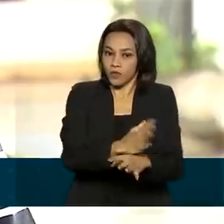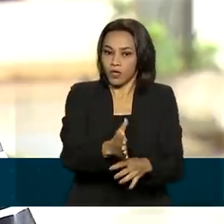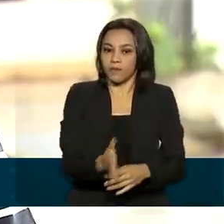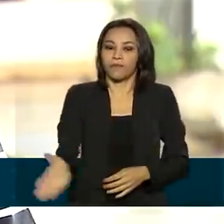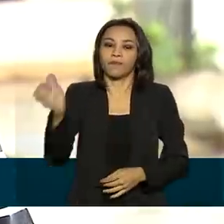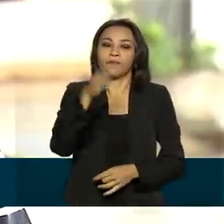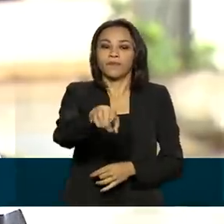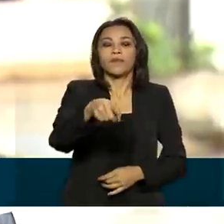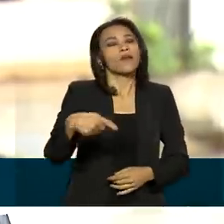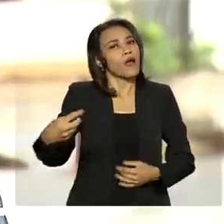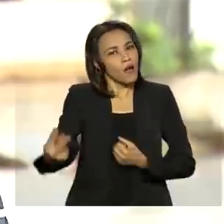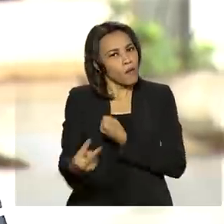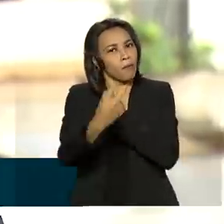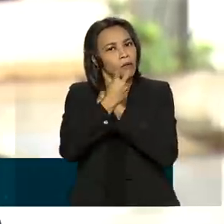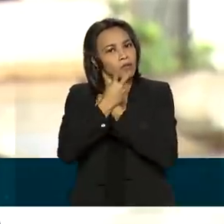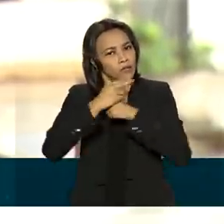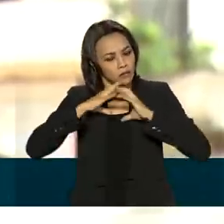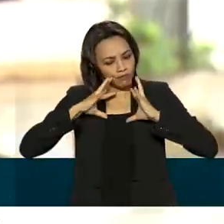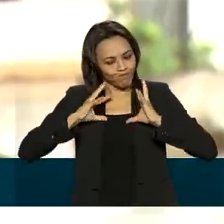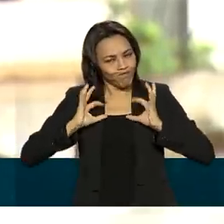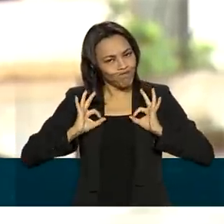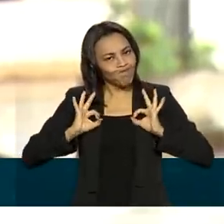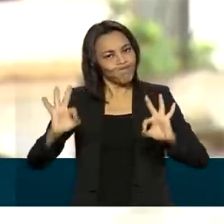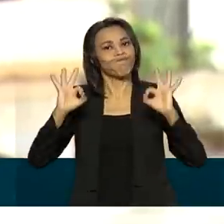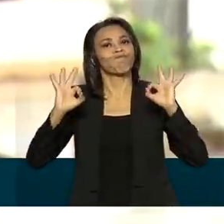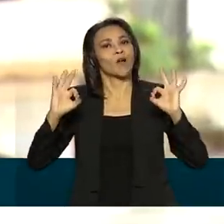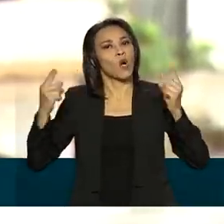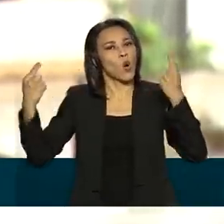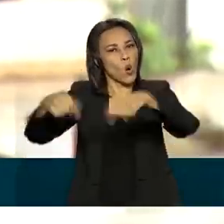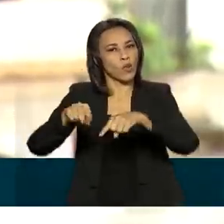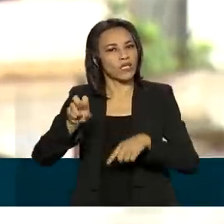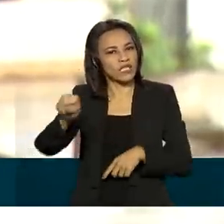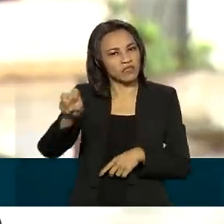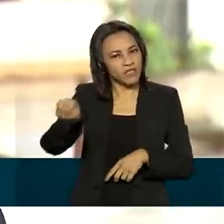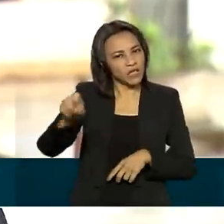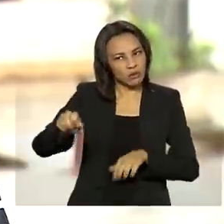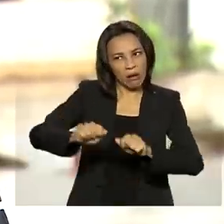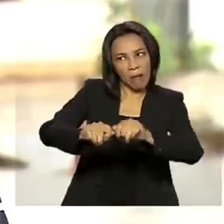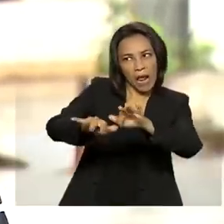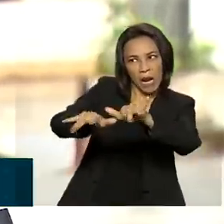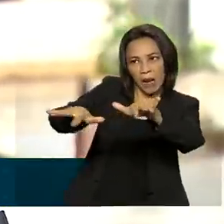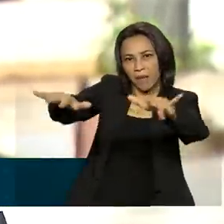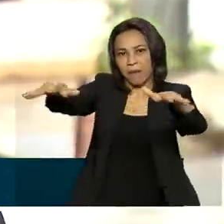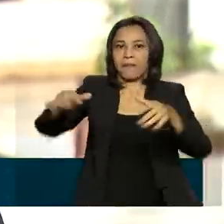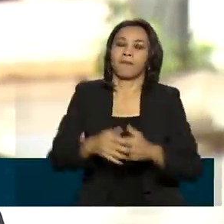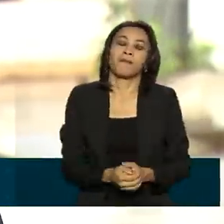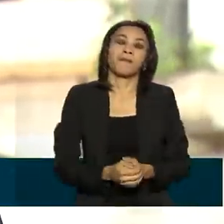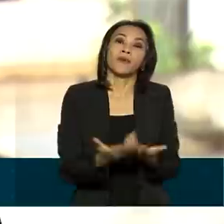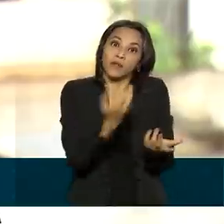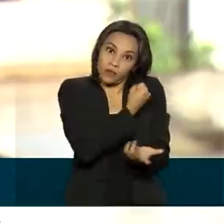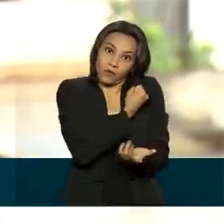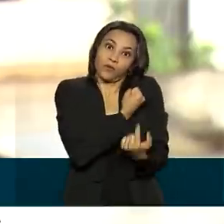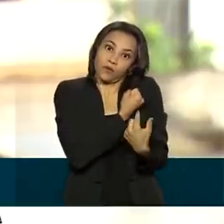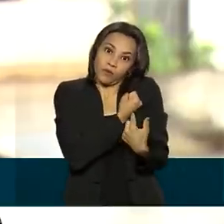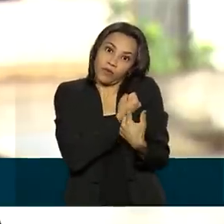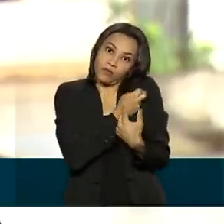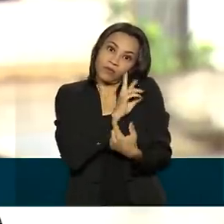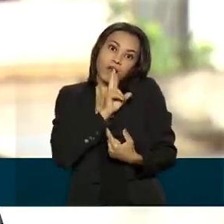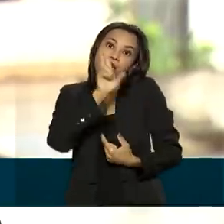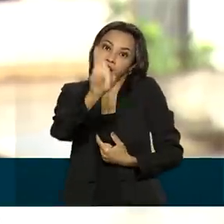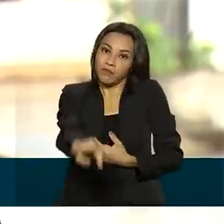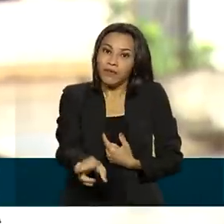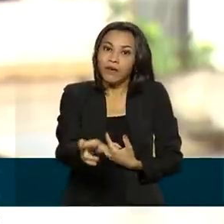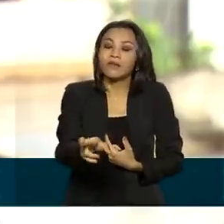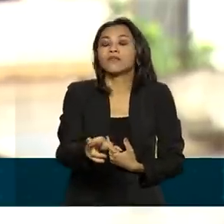É a proteção total que a gente vai ter contra esse vírus, né? O maluco que anda por aí. E os números dizem por si, né? Nós estamos